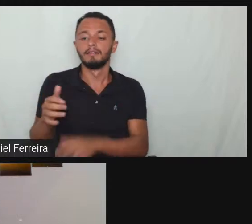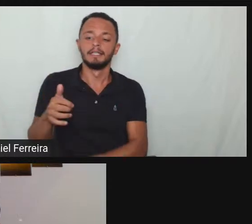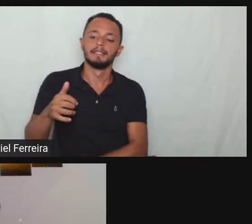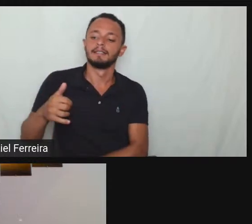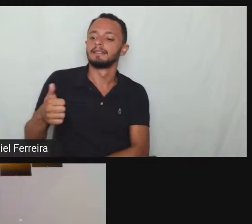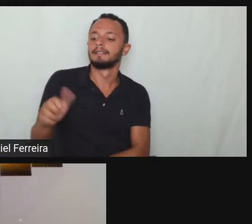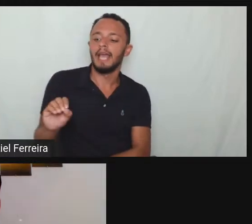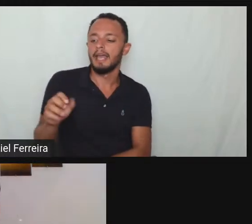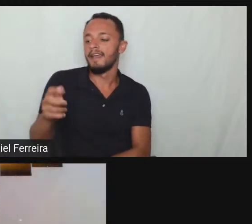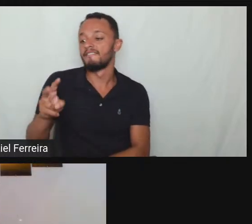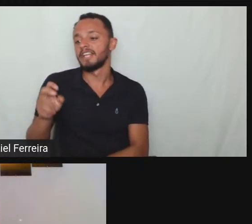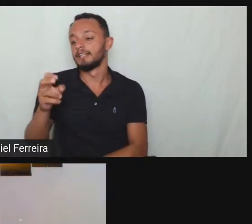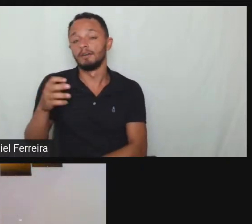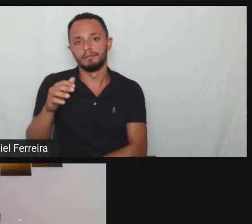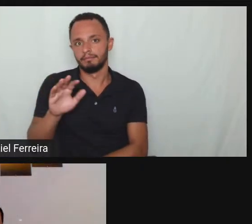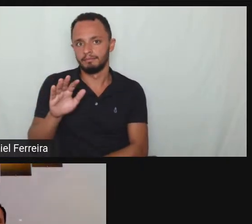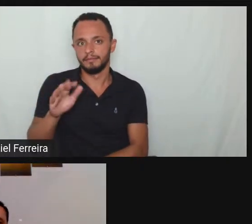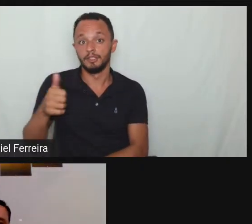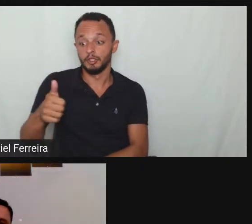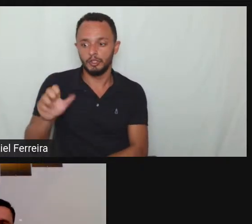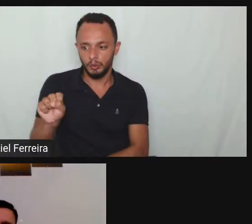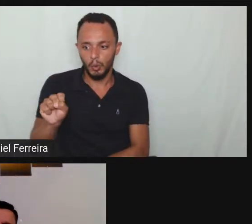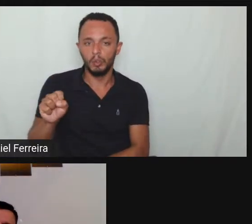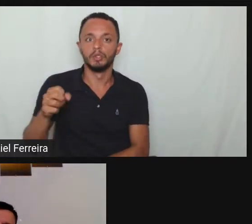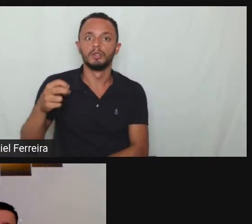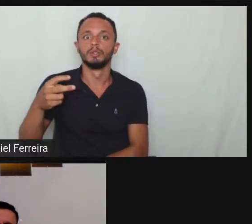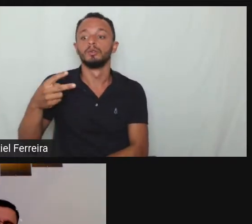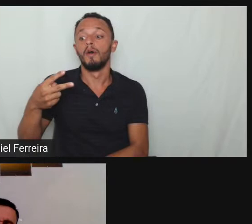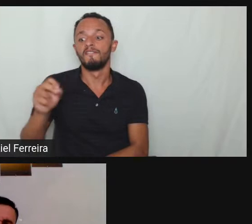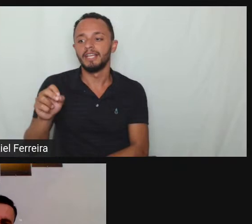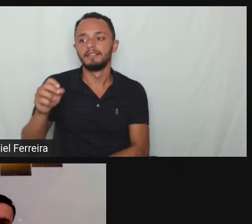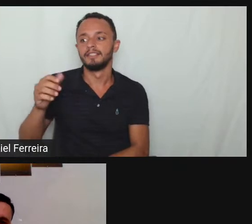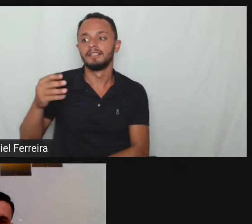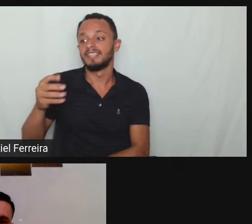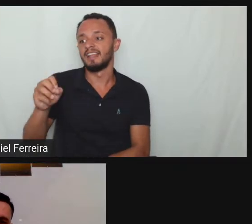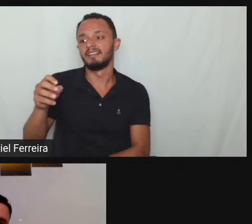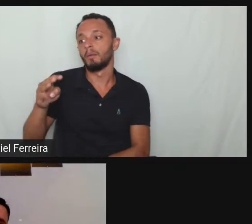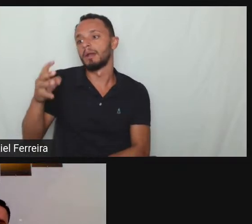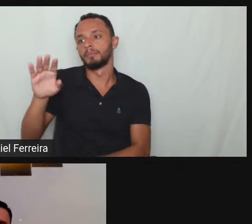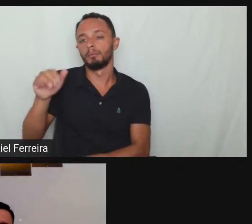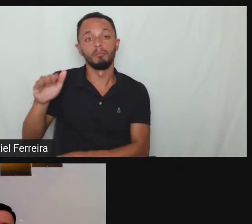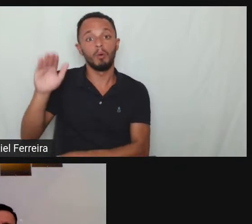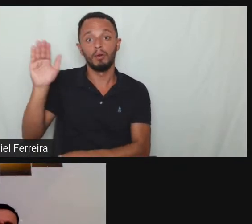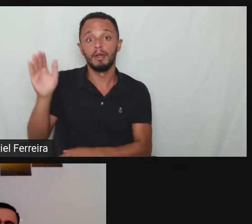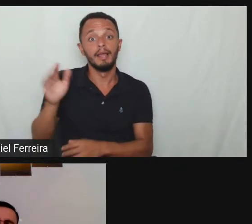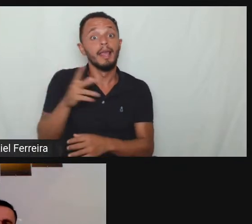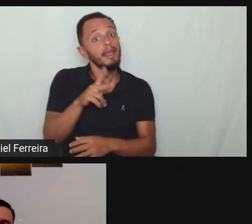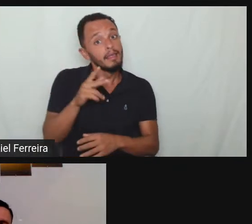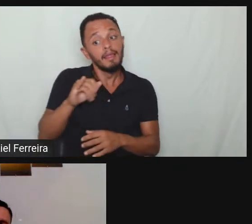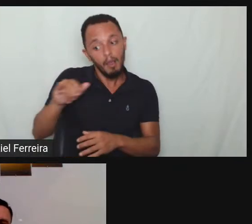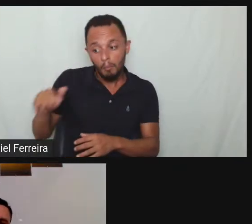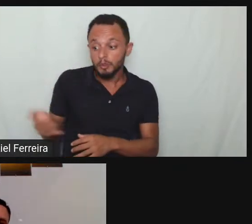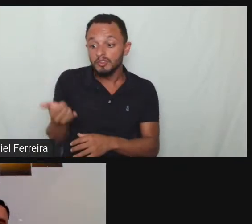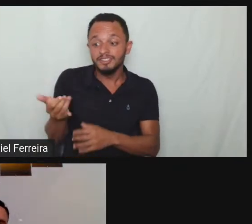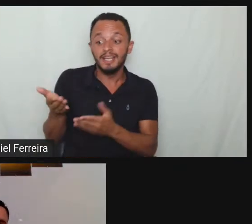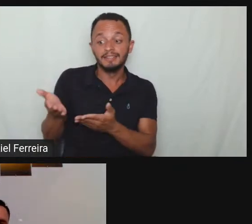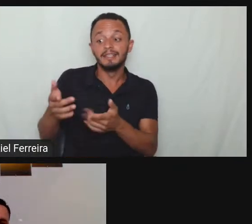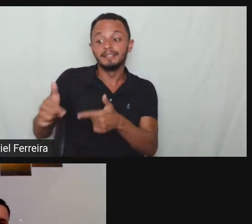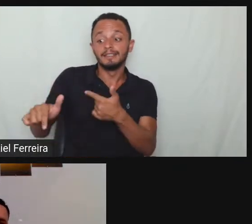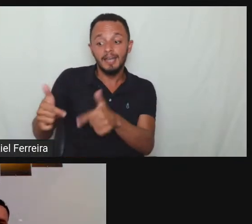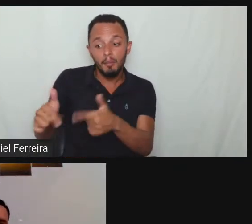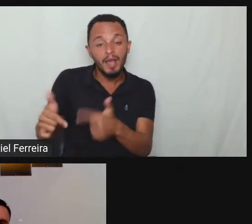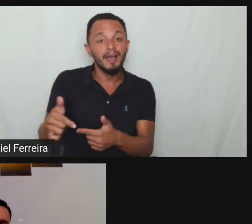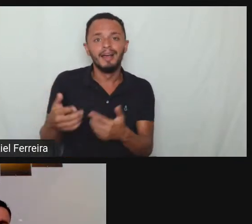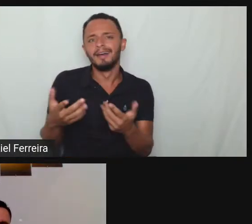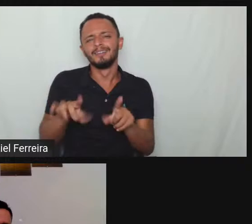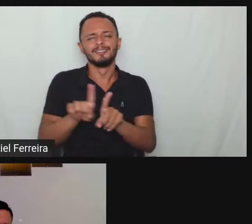velhas que viram numa época de muito frisão e hoje a gente tem um pouco mais de oportunidade principalmente com o advento do homófio